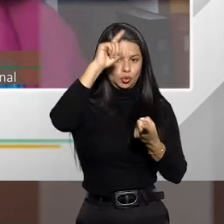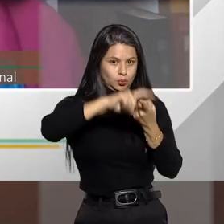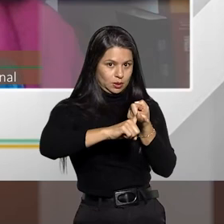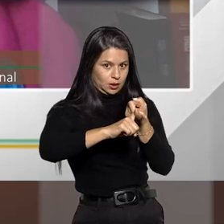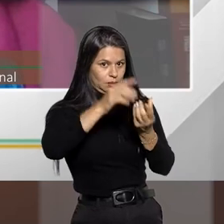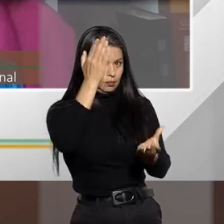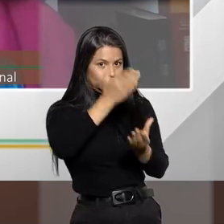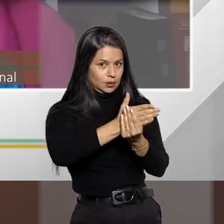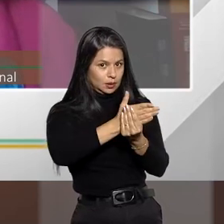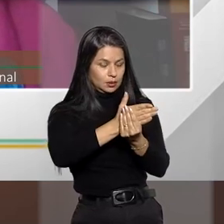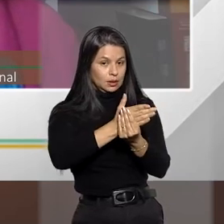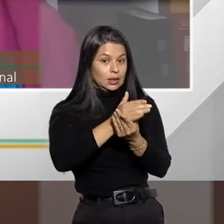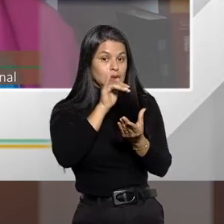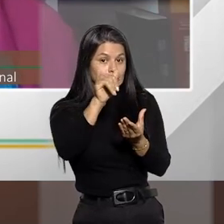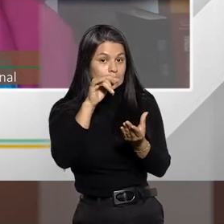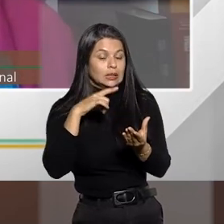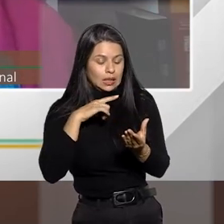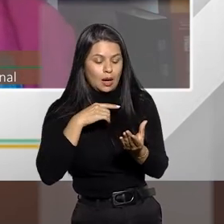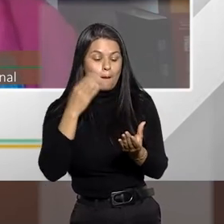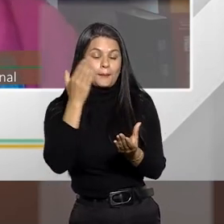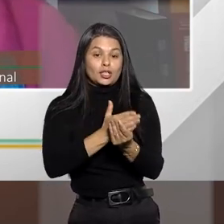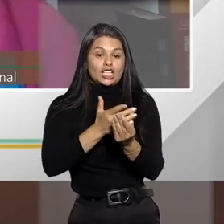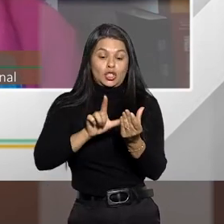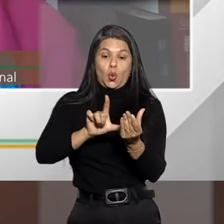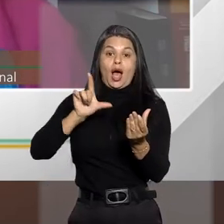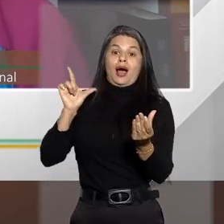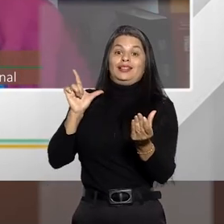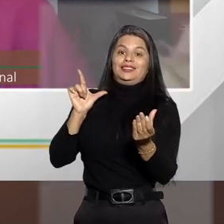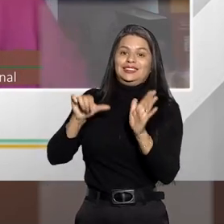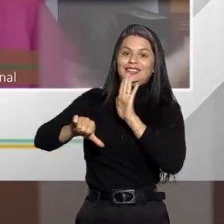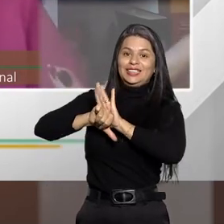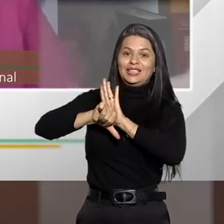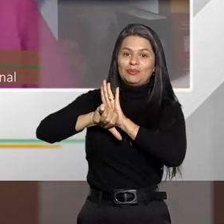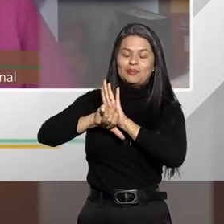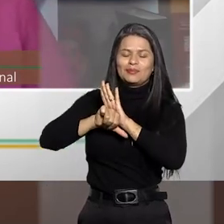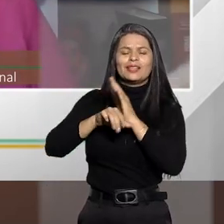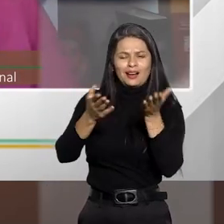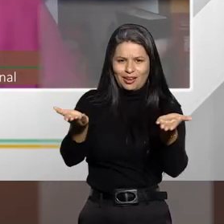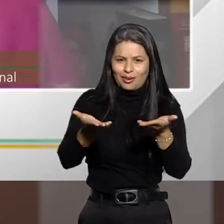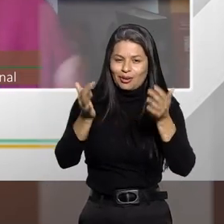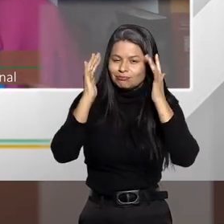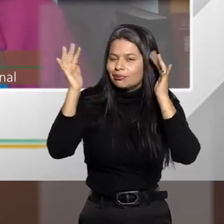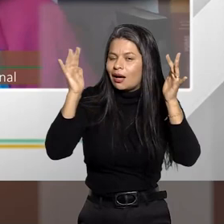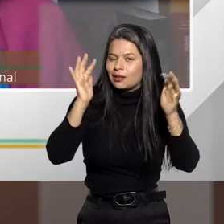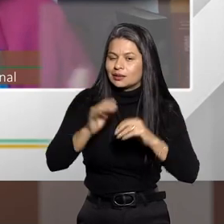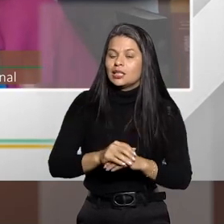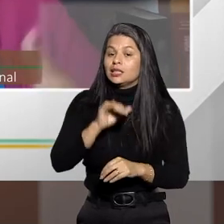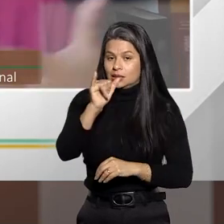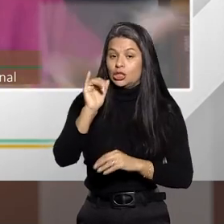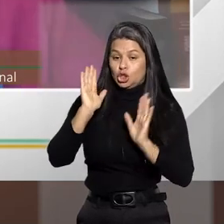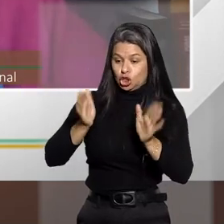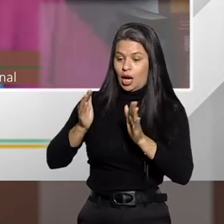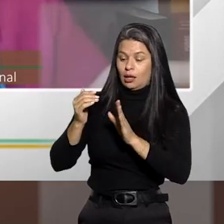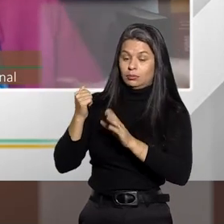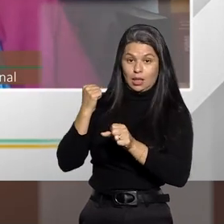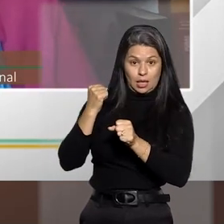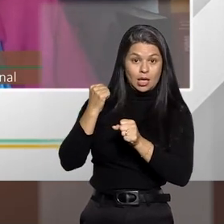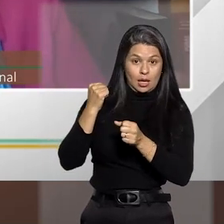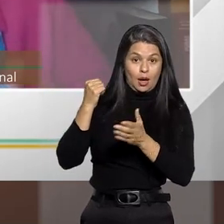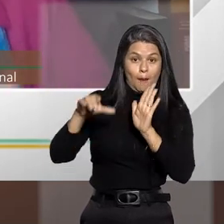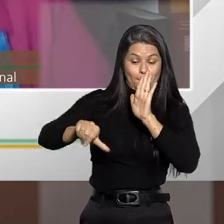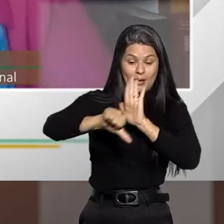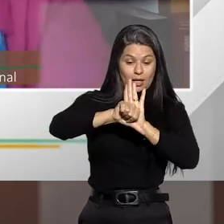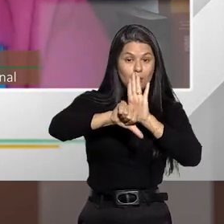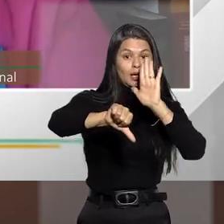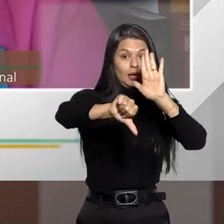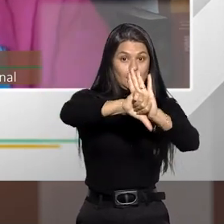processo se ele já estiver sendo processado por outro crime. raciocina comigo aqui. Então, se ele está sendo processado por dois crimes em concurso